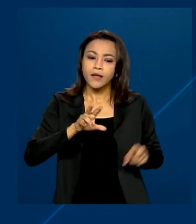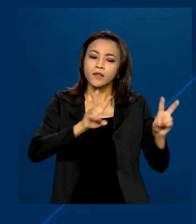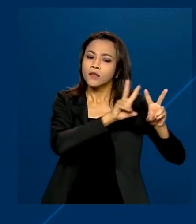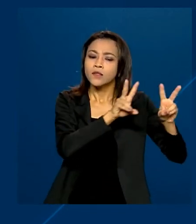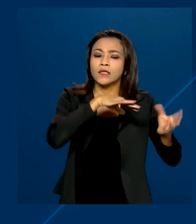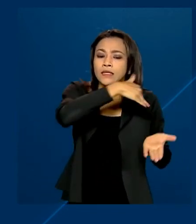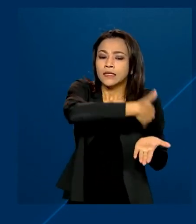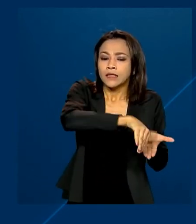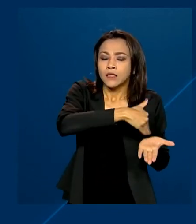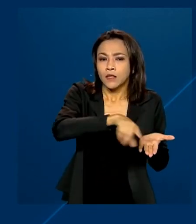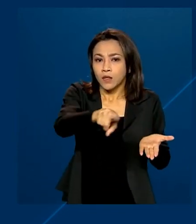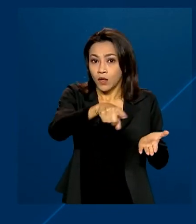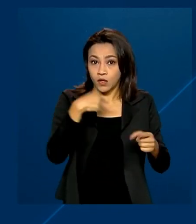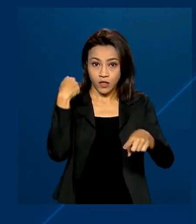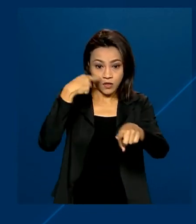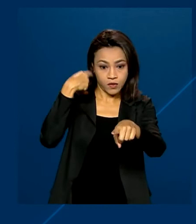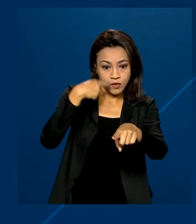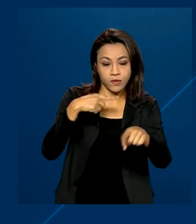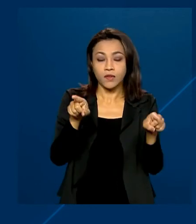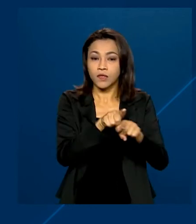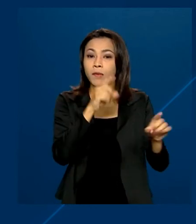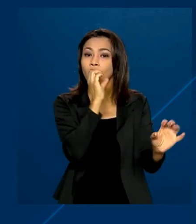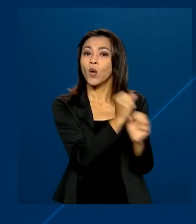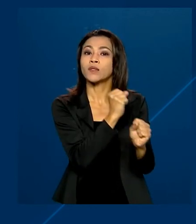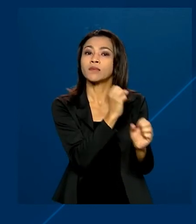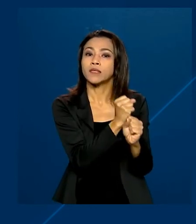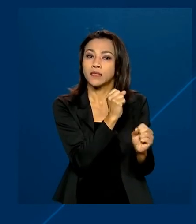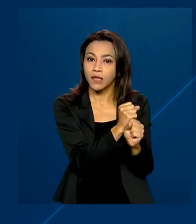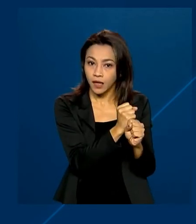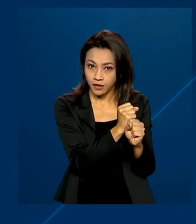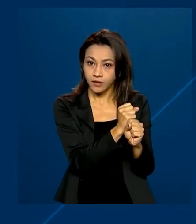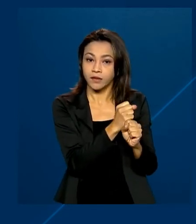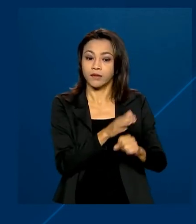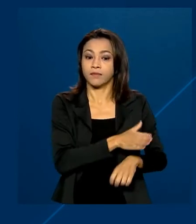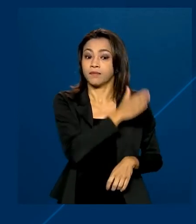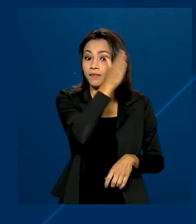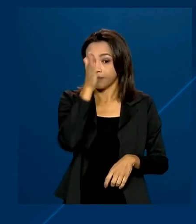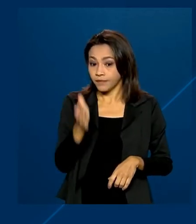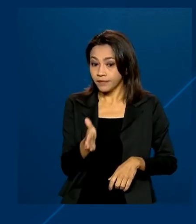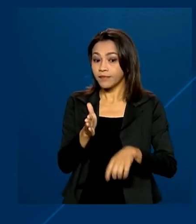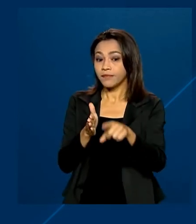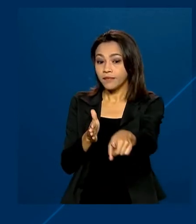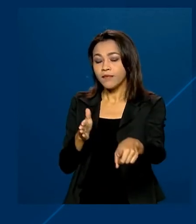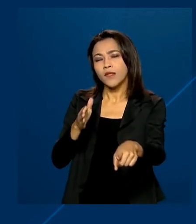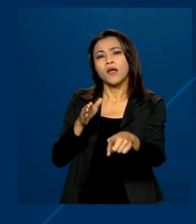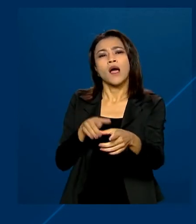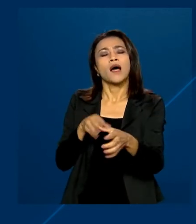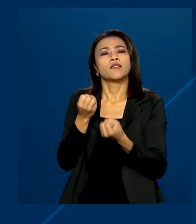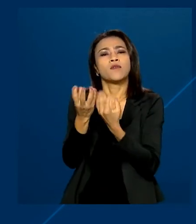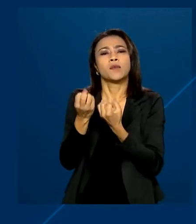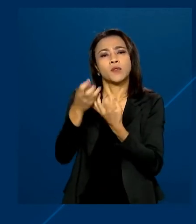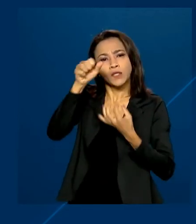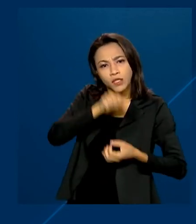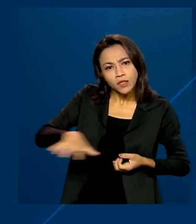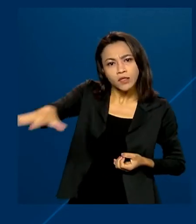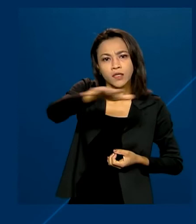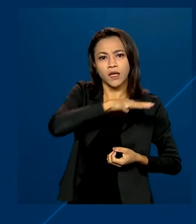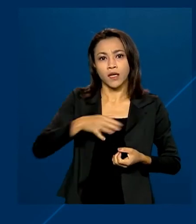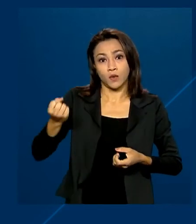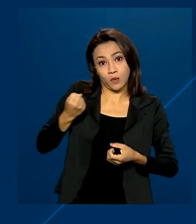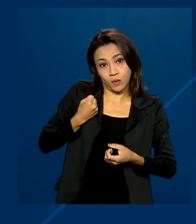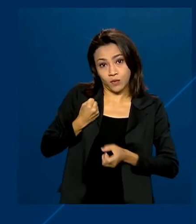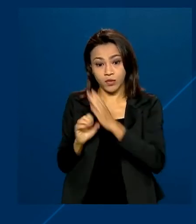os escritórios de advocacia e contabilidade. Por outro lado, nos dados gerais, o número de empresas do